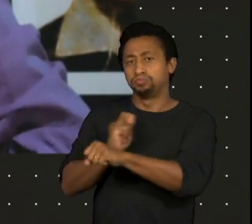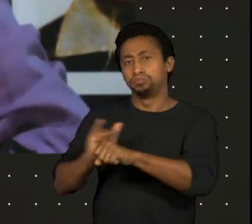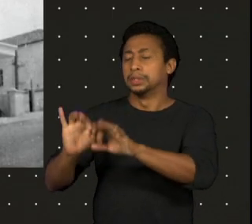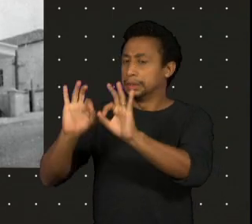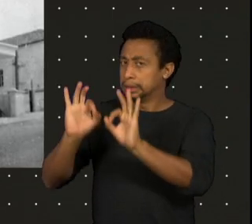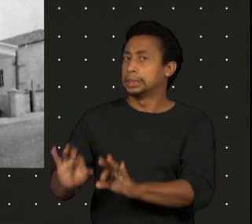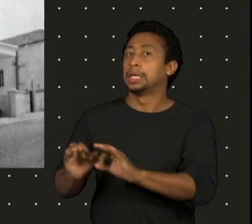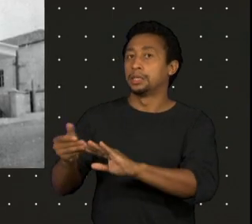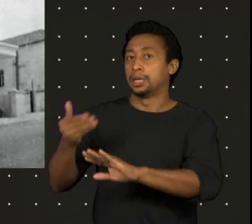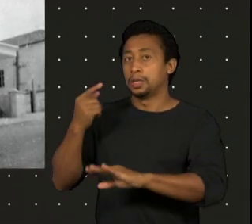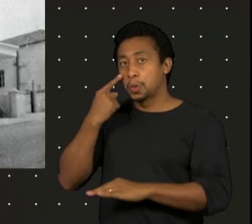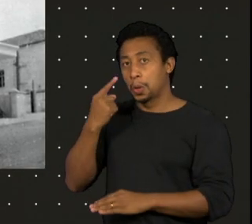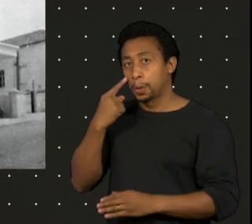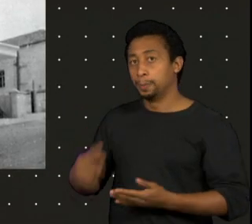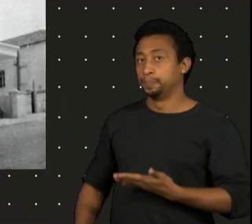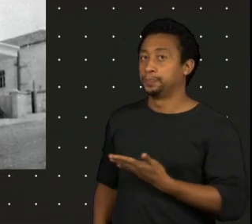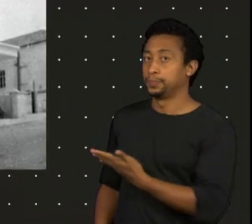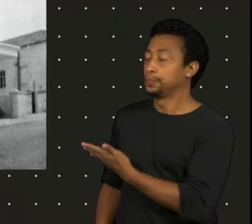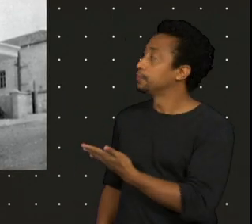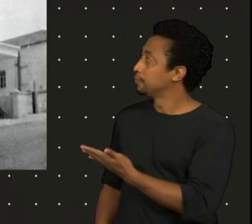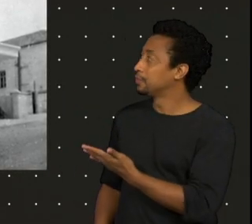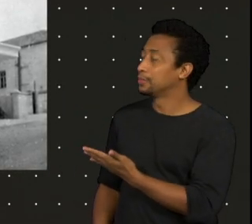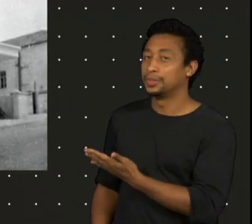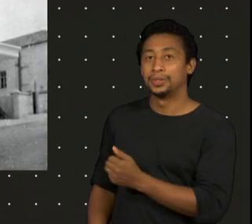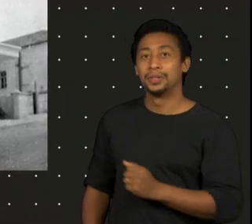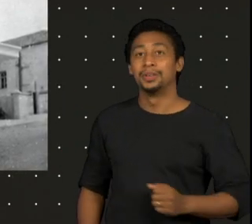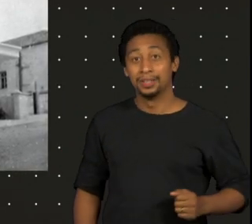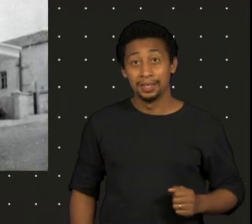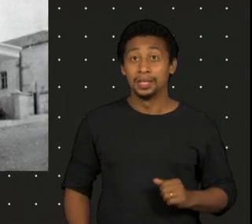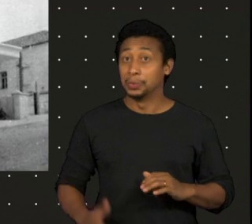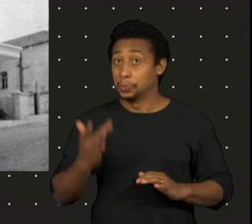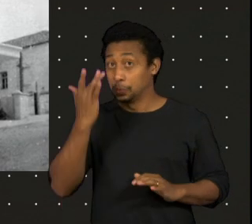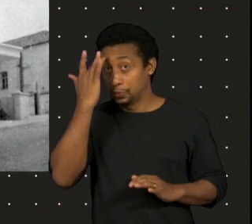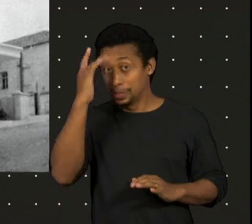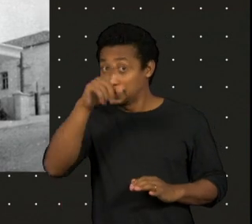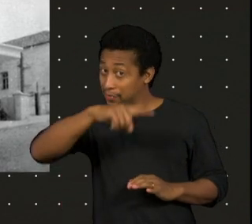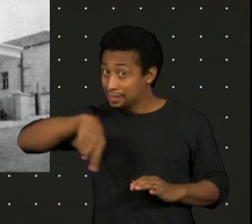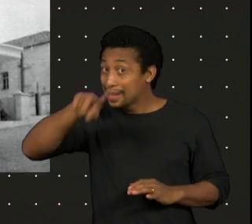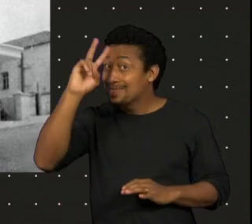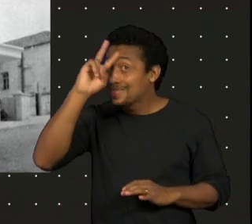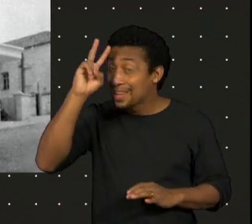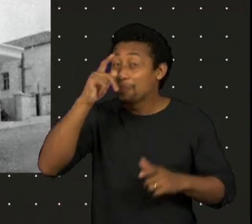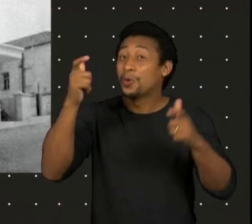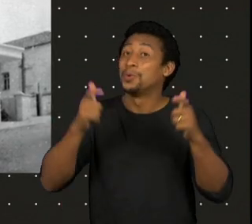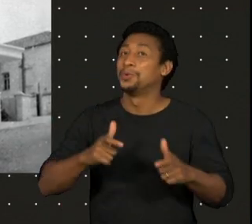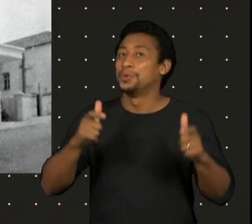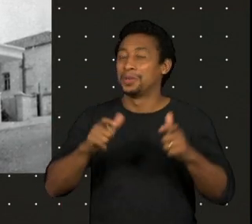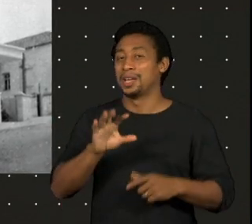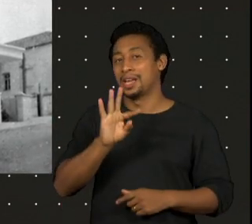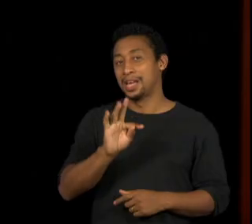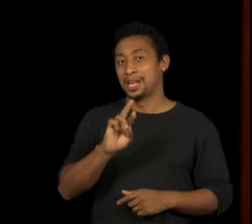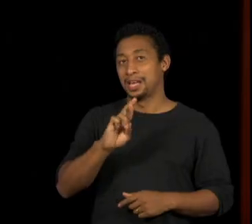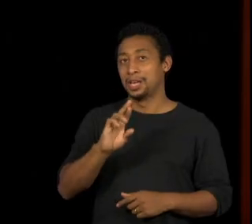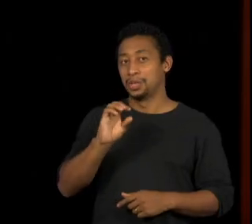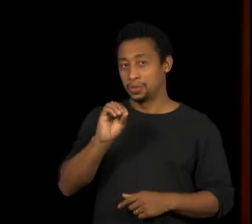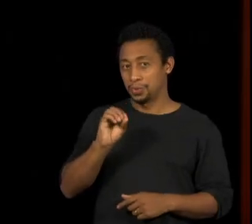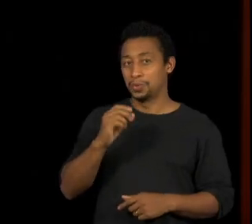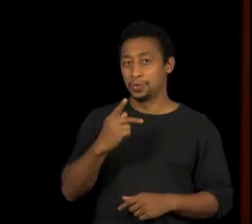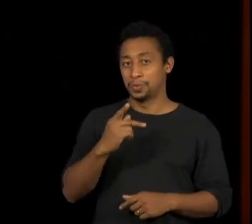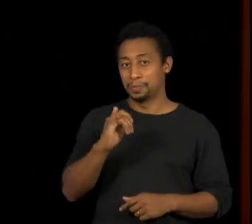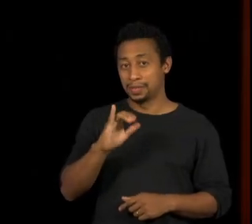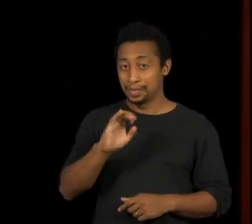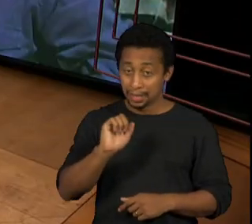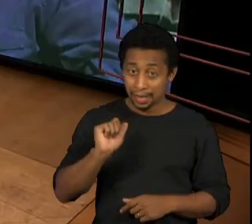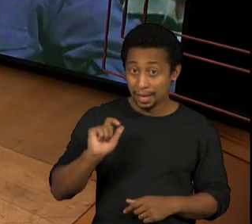Oeste. Que a gente alugava o Cine Tropical, não sei se vocês que são lapianos lembram disso, na Rua Roma, né? E